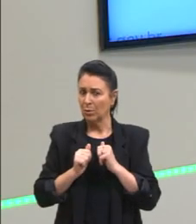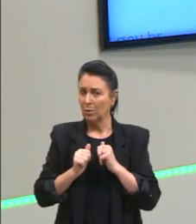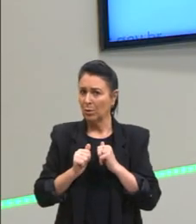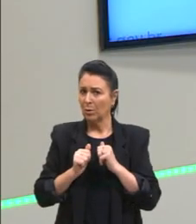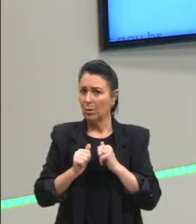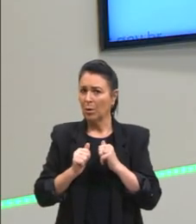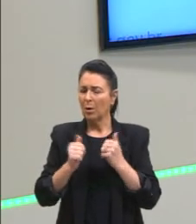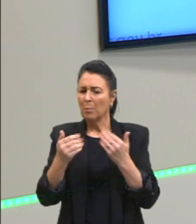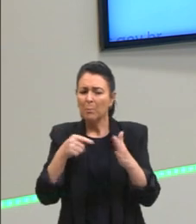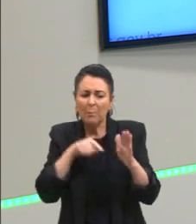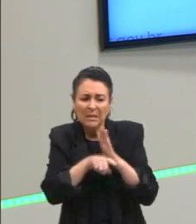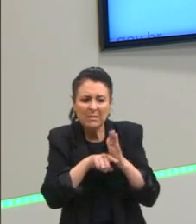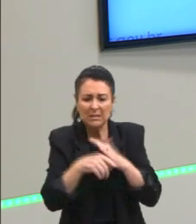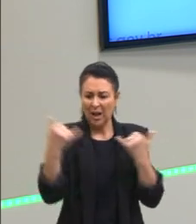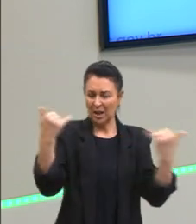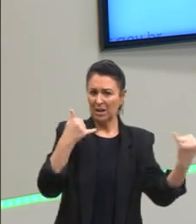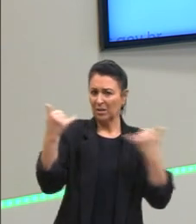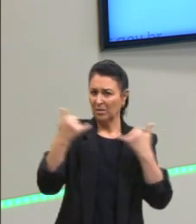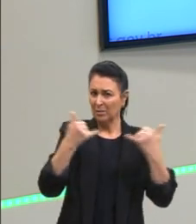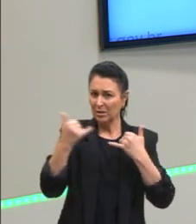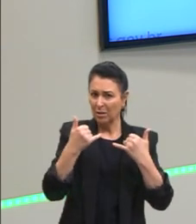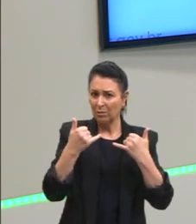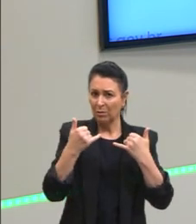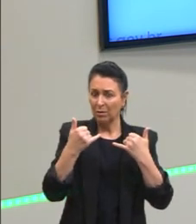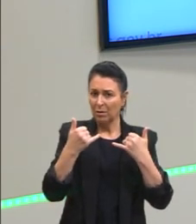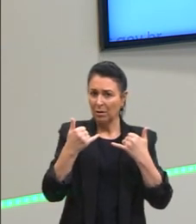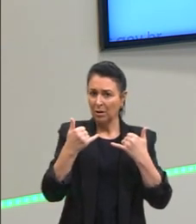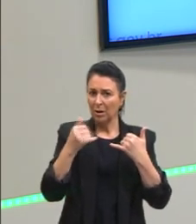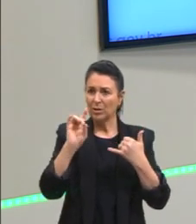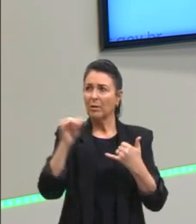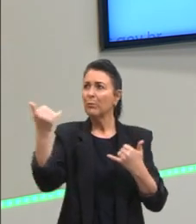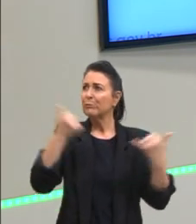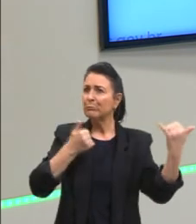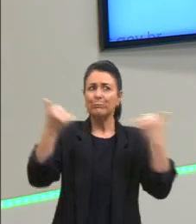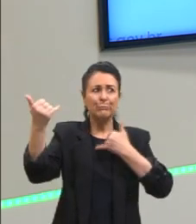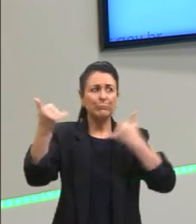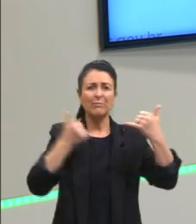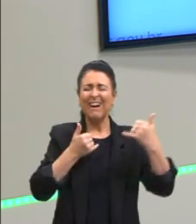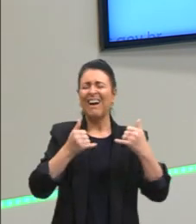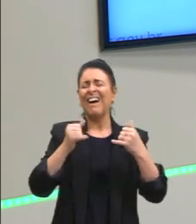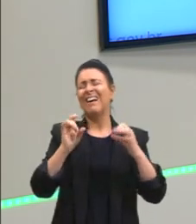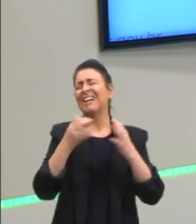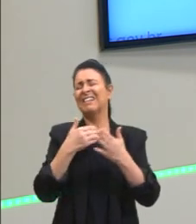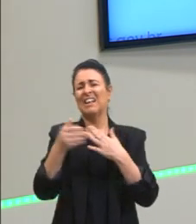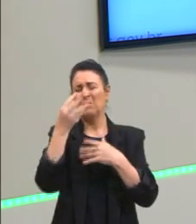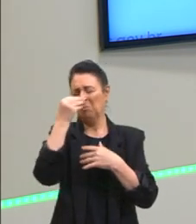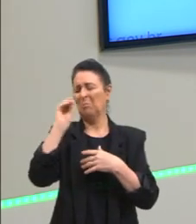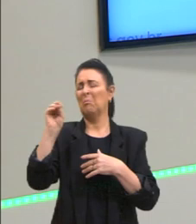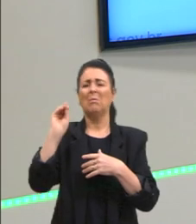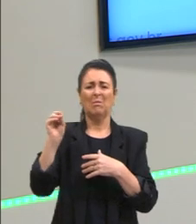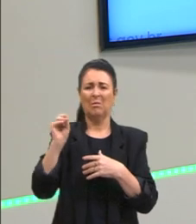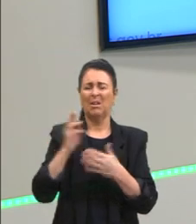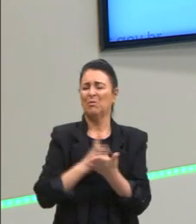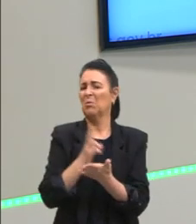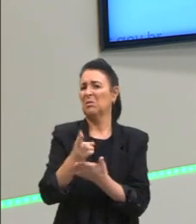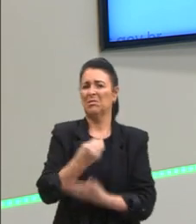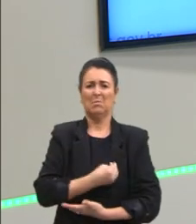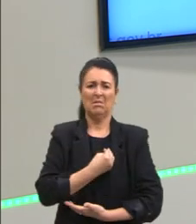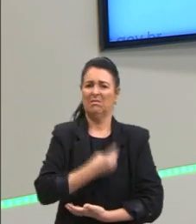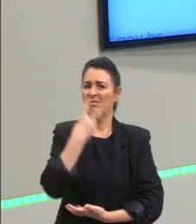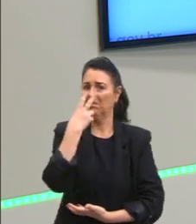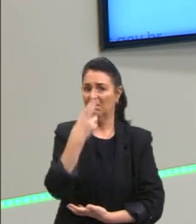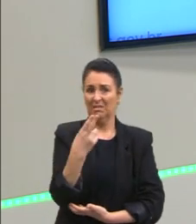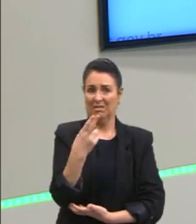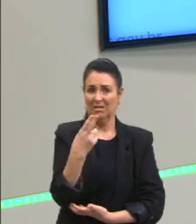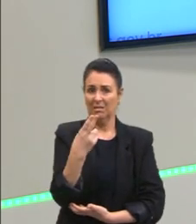as coisas que nós recebemos, nós nos acomodamos com isso? Ah, isso é assim porque é assim, ou nós devemos ir além